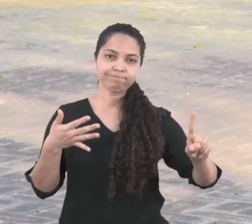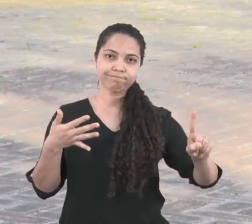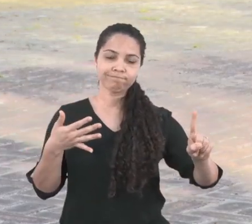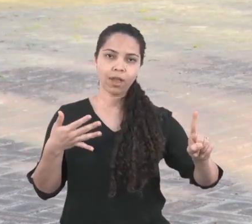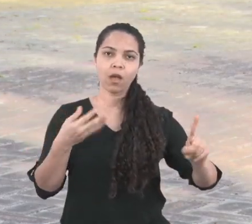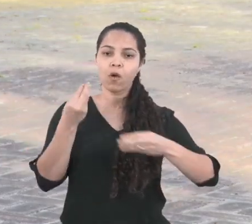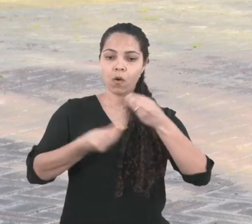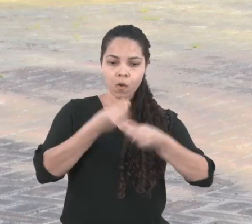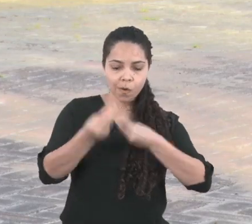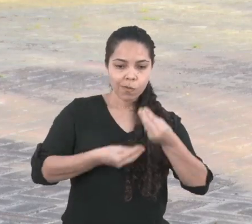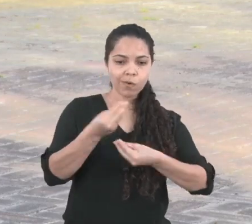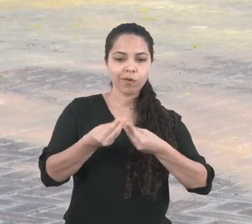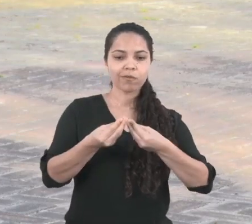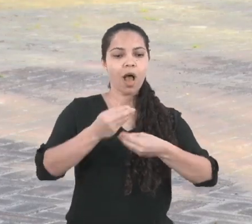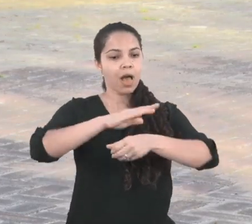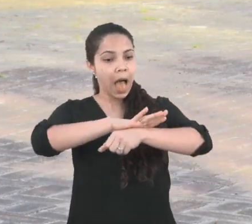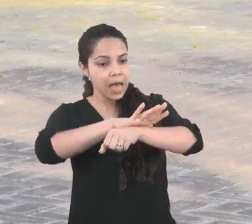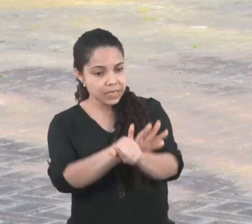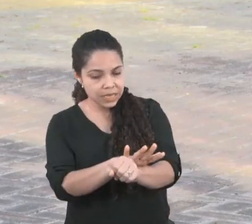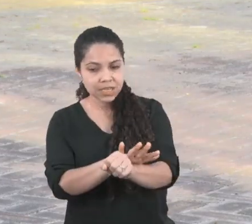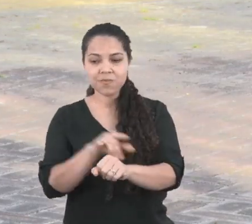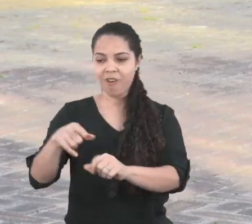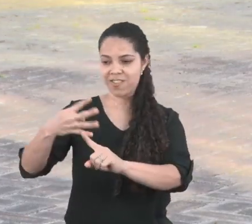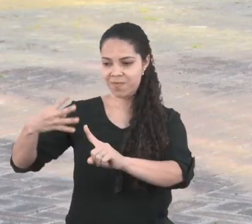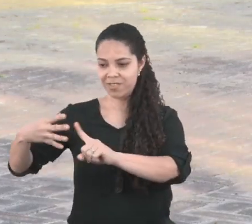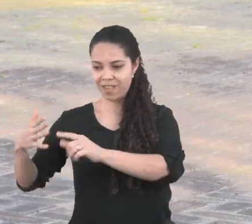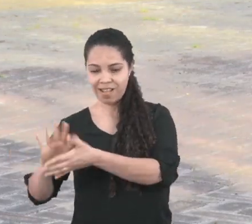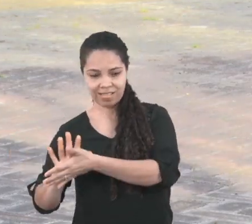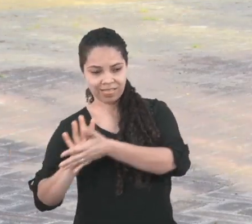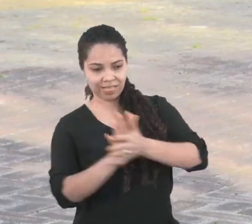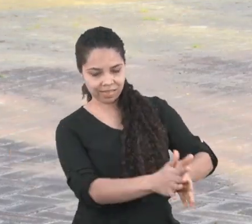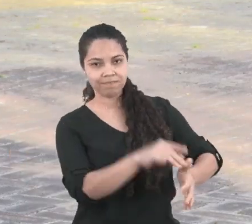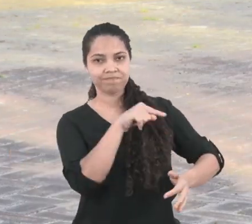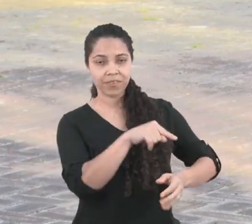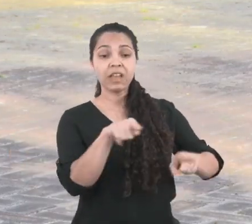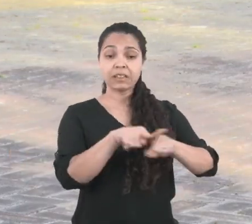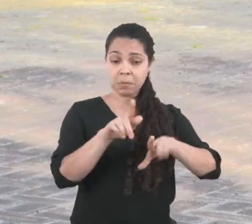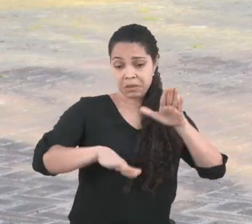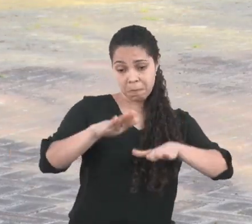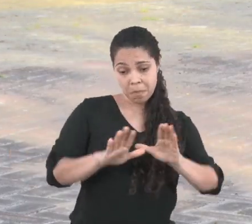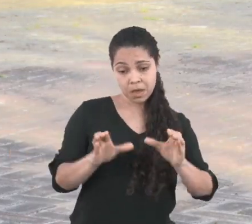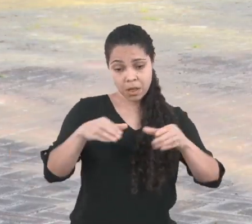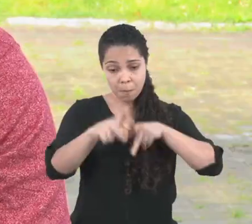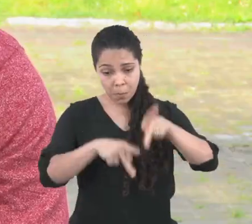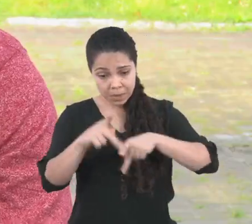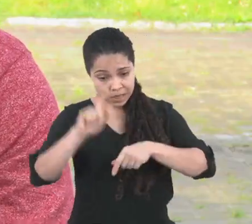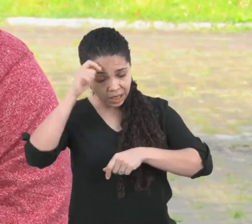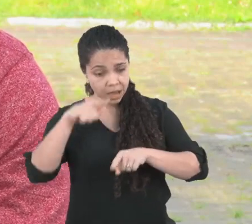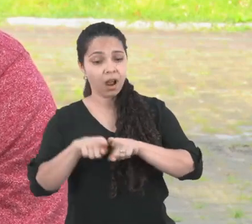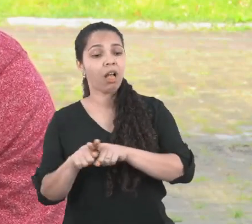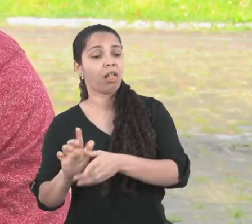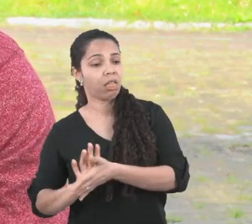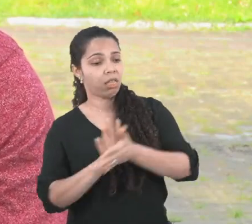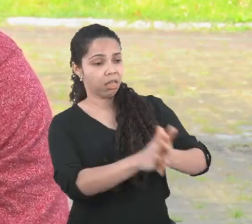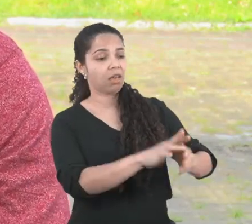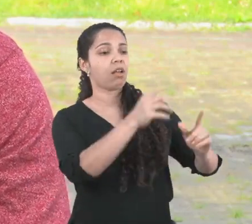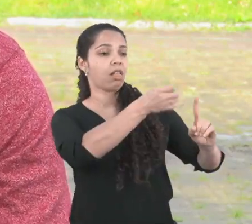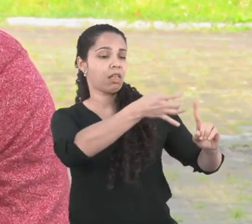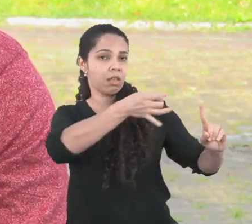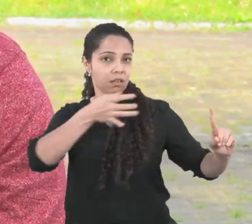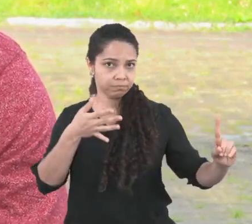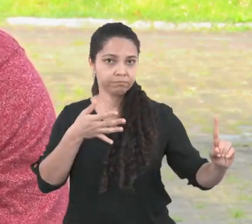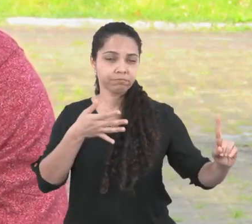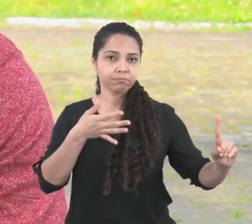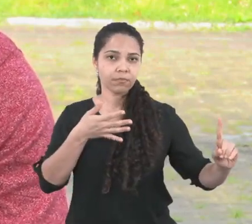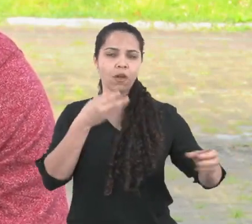sofre o racismo dentro da comunidade LGBT e muitas vezes sofre LGBTfobia na população negra. Nos movimentos sociais tradicionais,